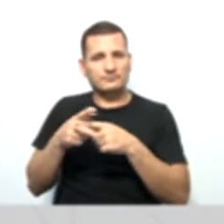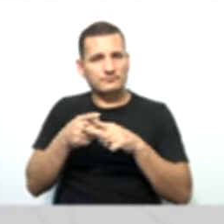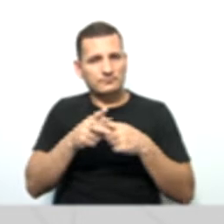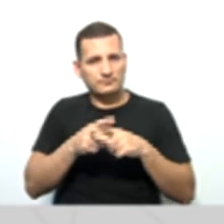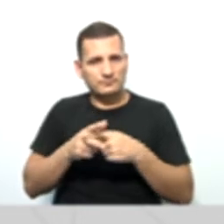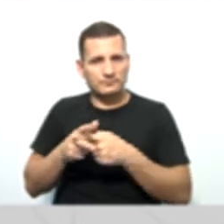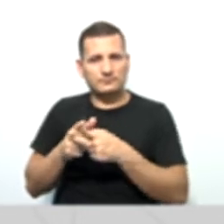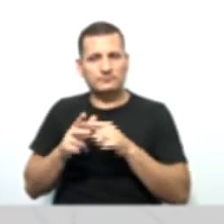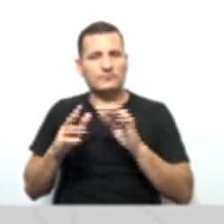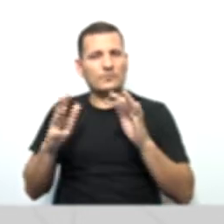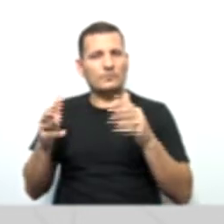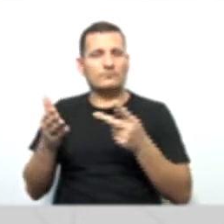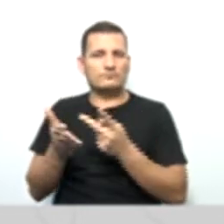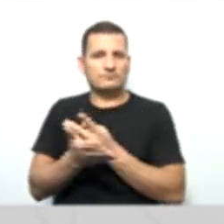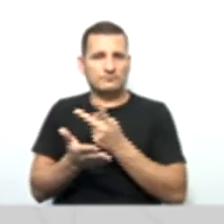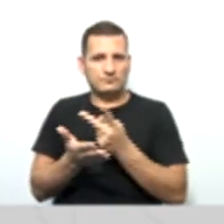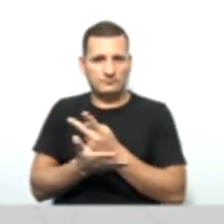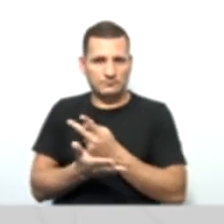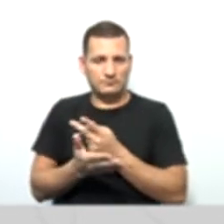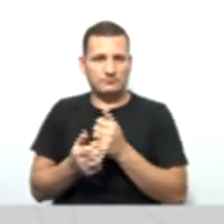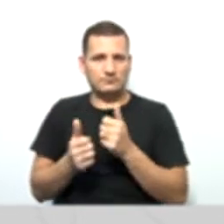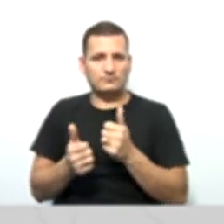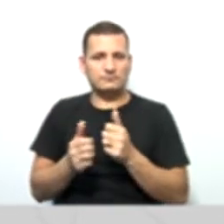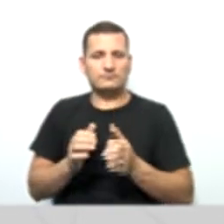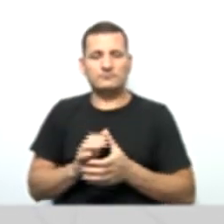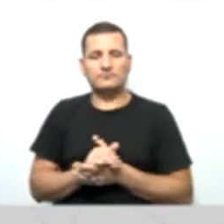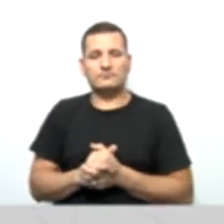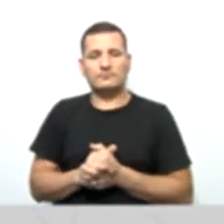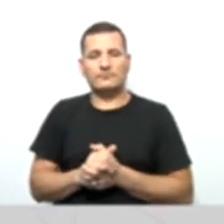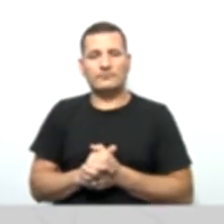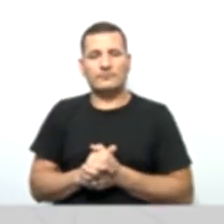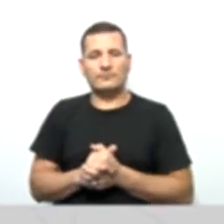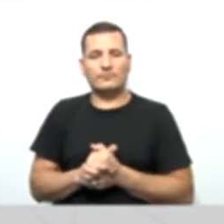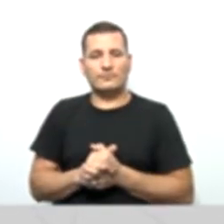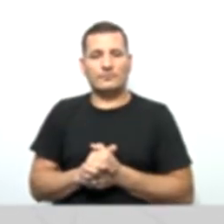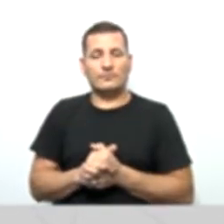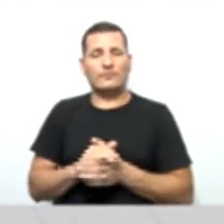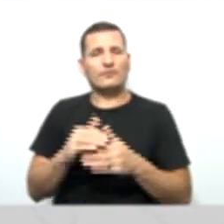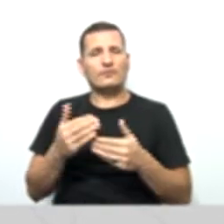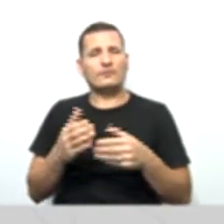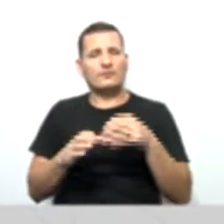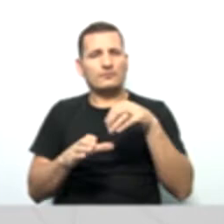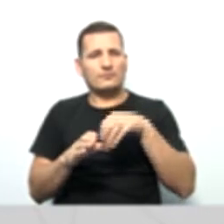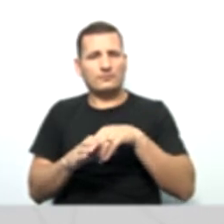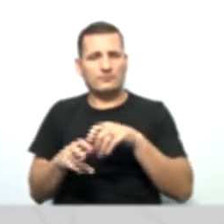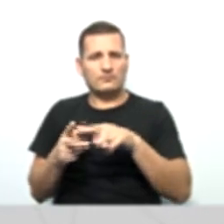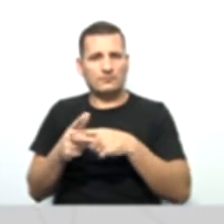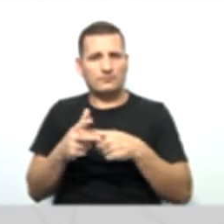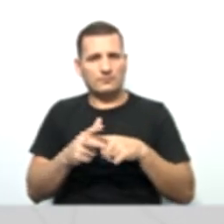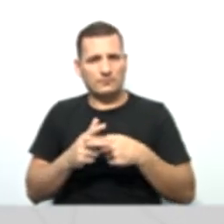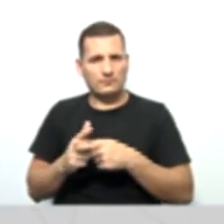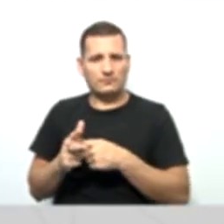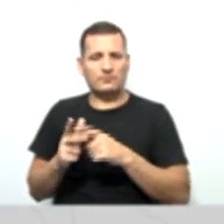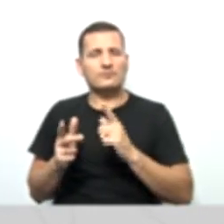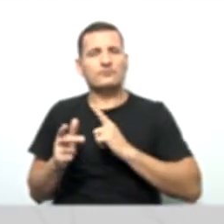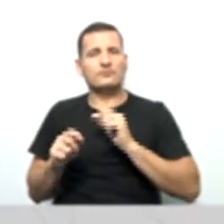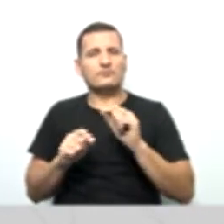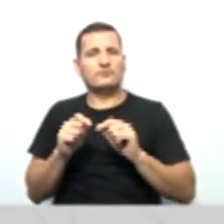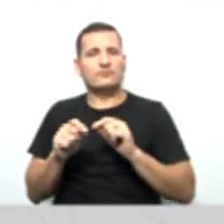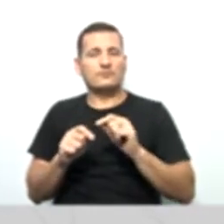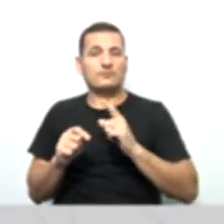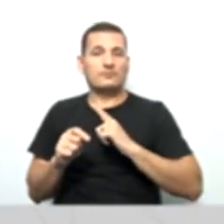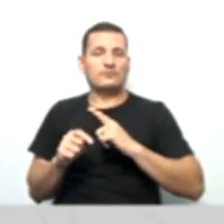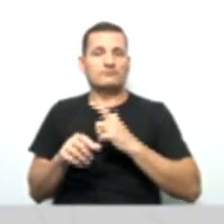todos os erros praticados, certo? E dentro dessa correção, nós temos o quê? O balanço